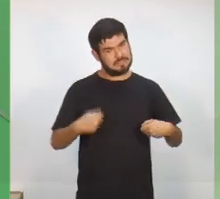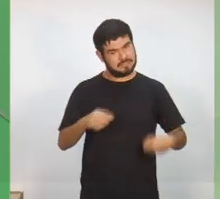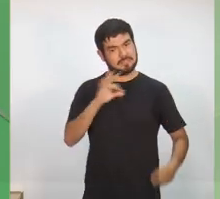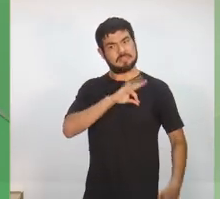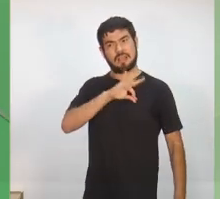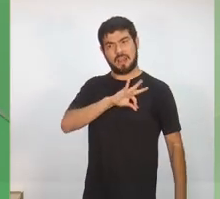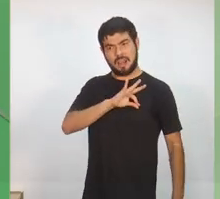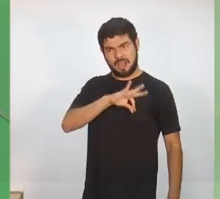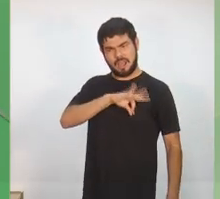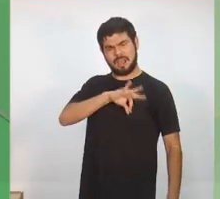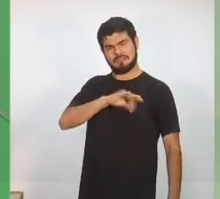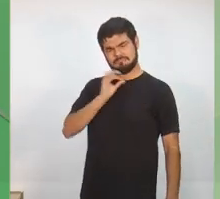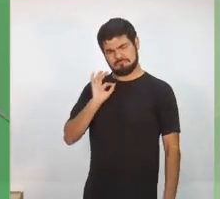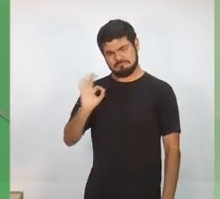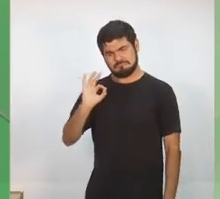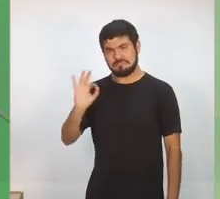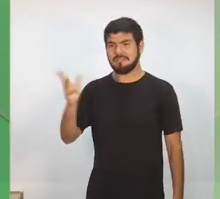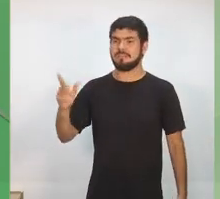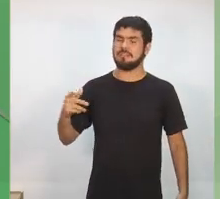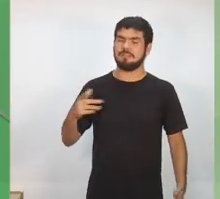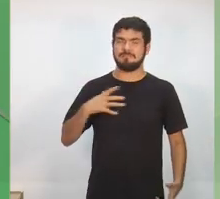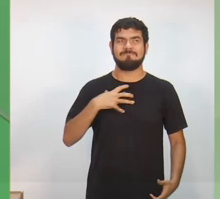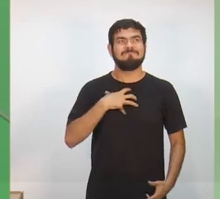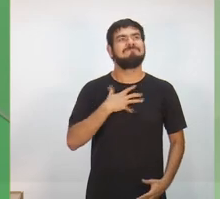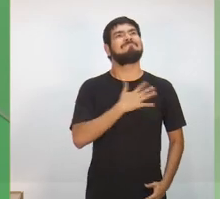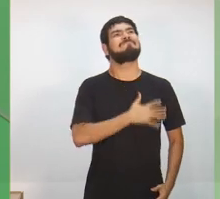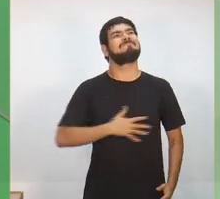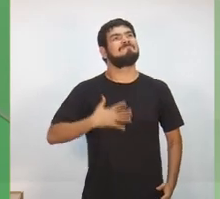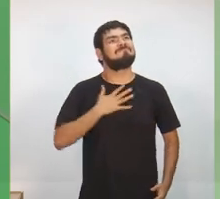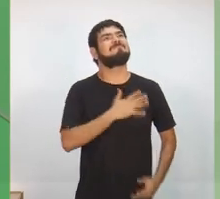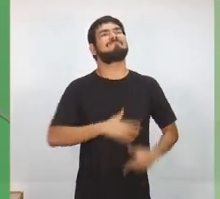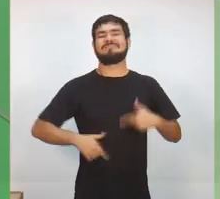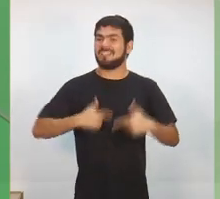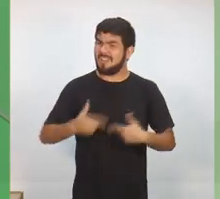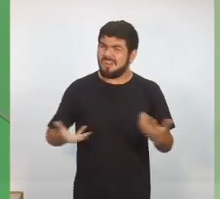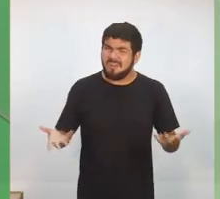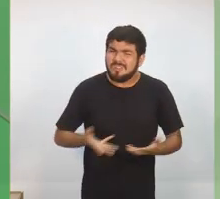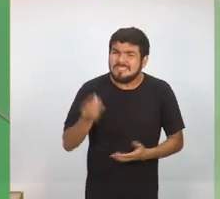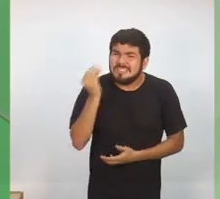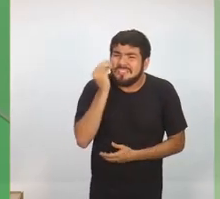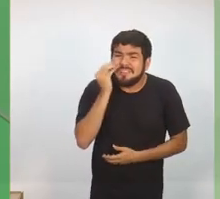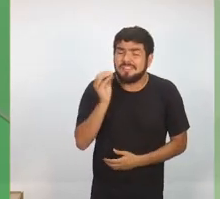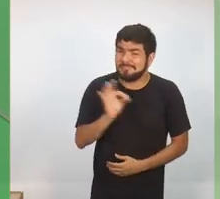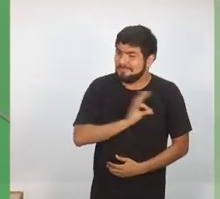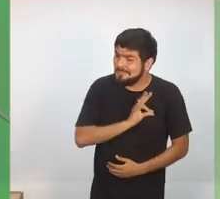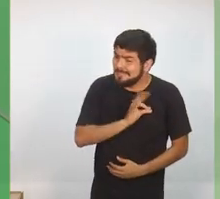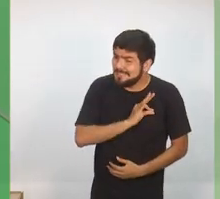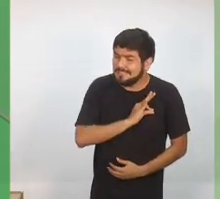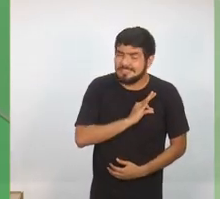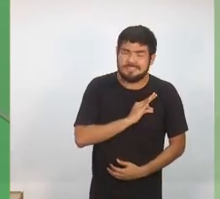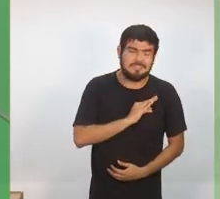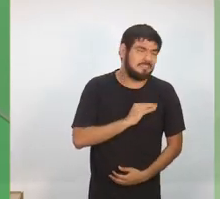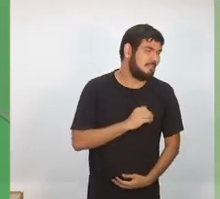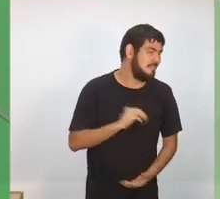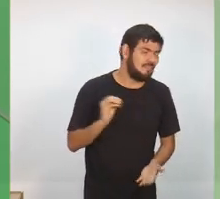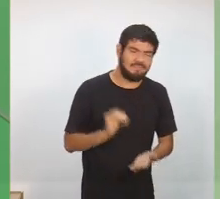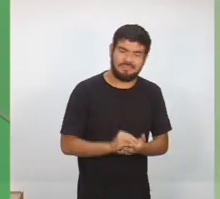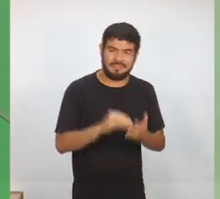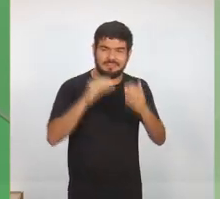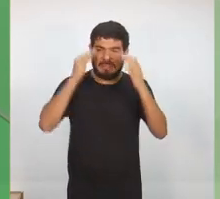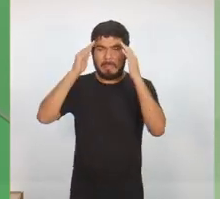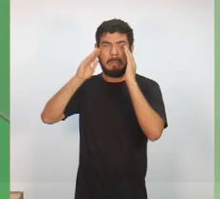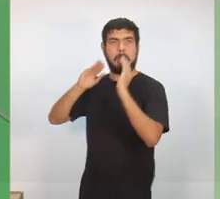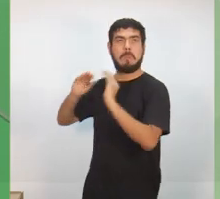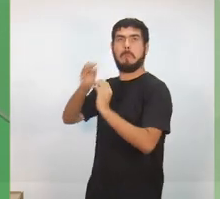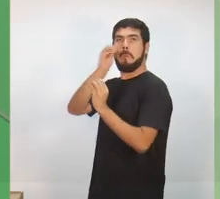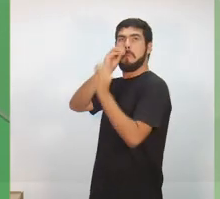para poder realmente exercer o trabalho. Hoje, o que nós estamos vendo é que a nossa polícia, ela está sendo irrespeitada. O policial